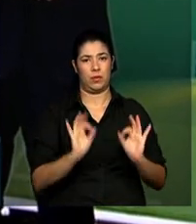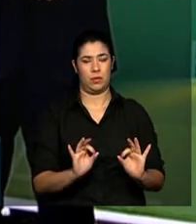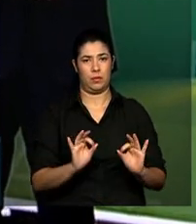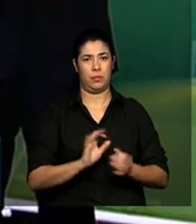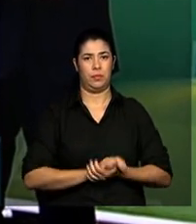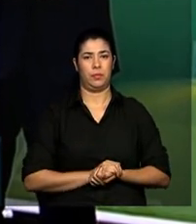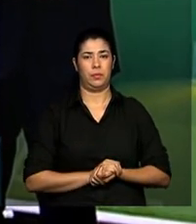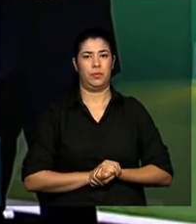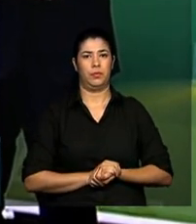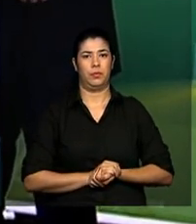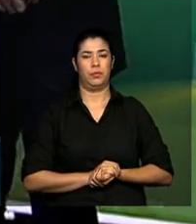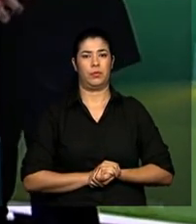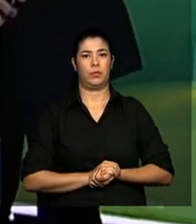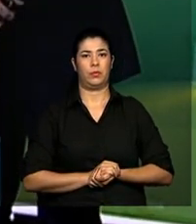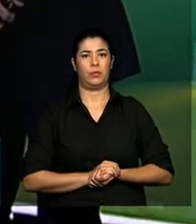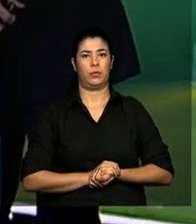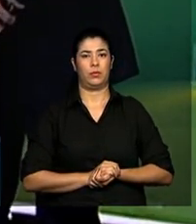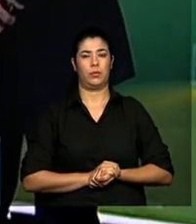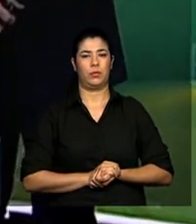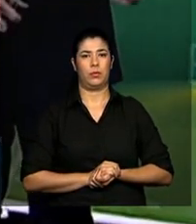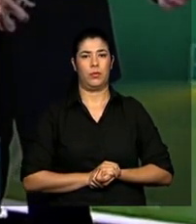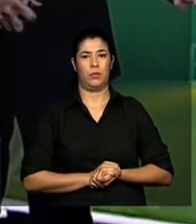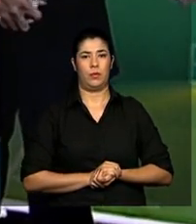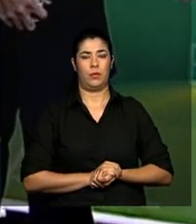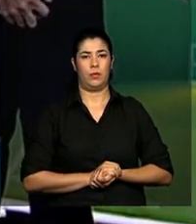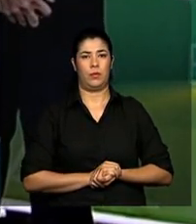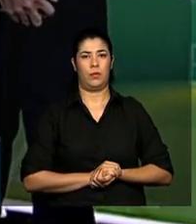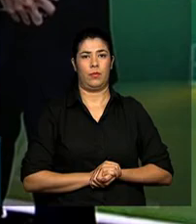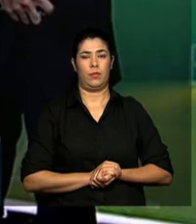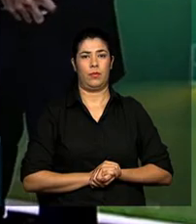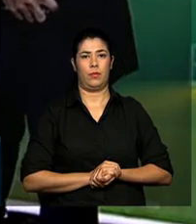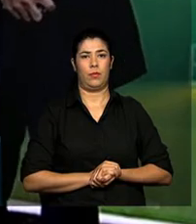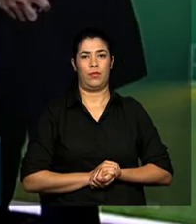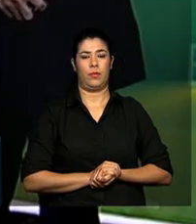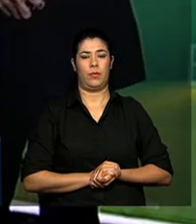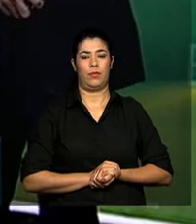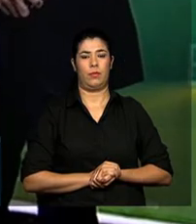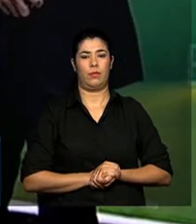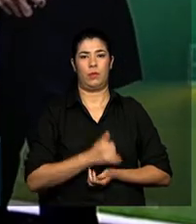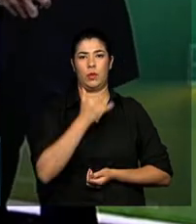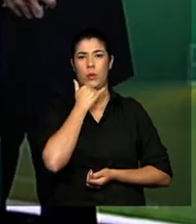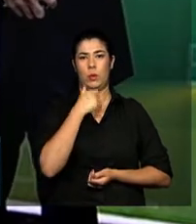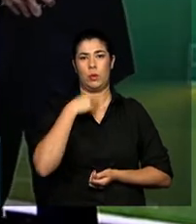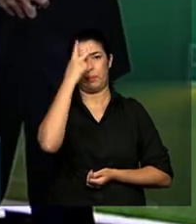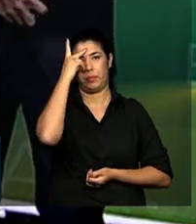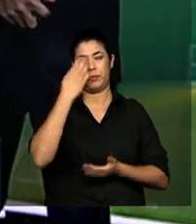Está levando e o cana de cima. Acho que é o seu... De quem é esse telefone?